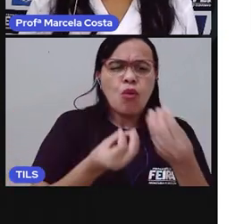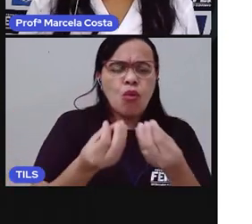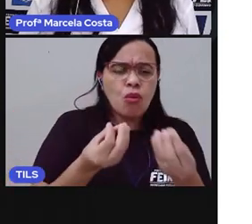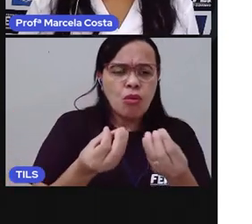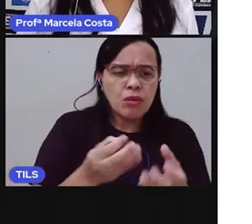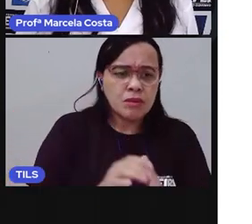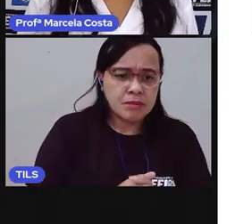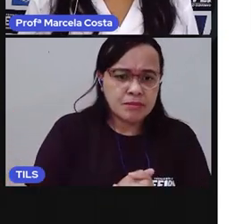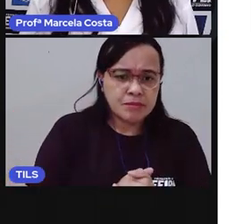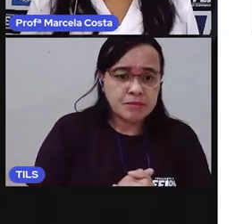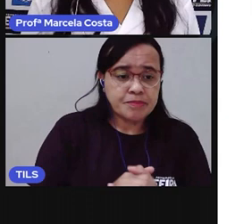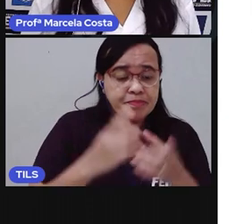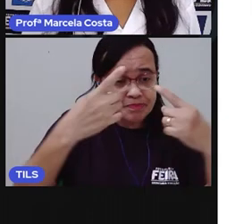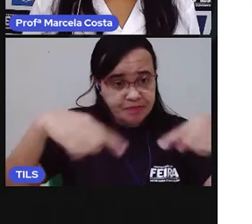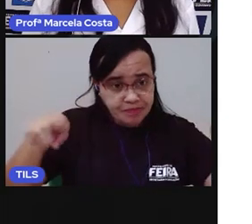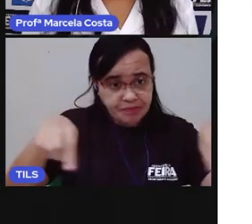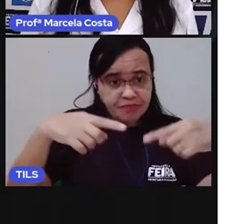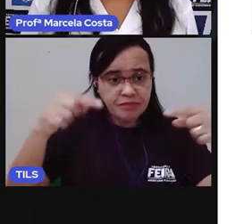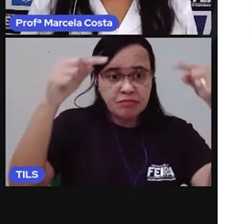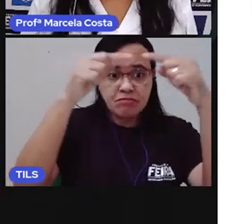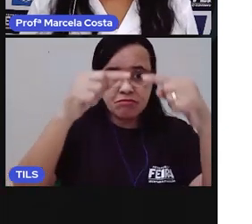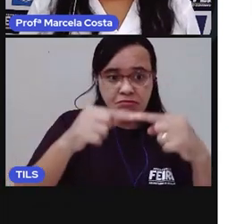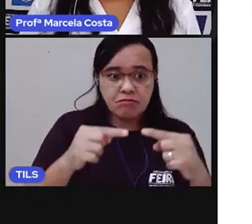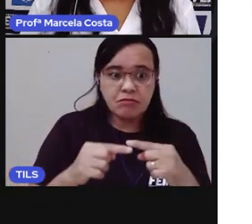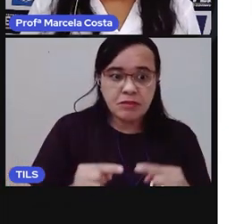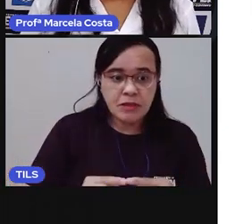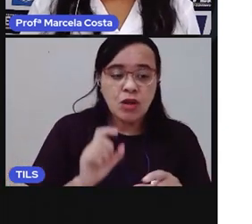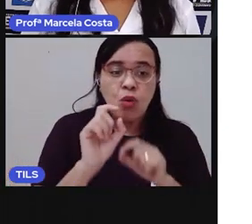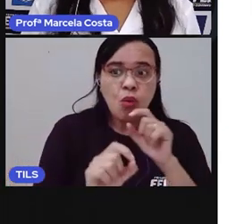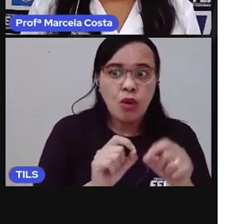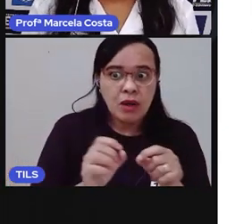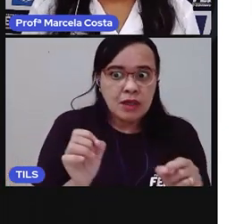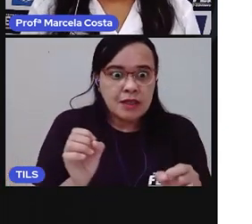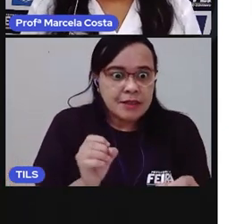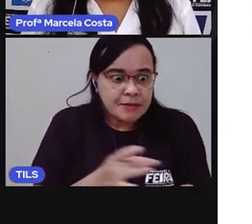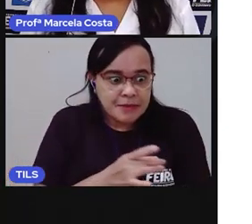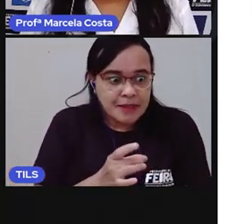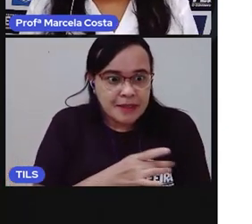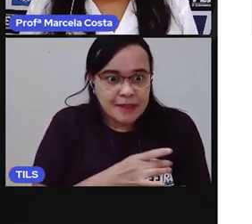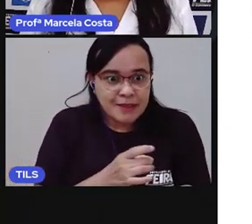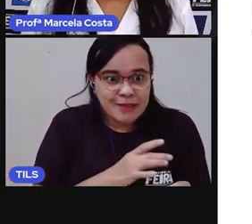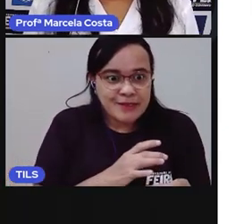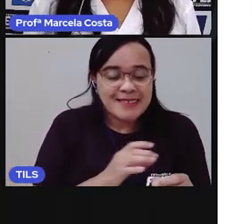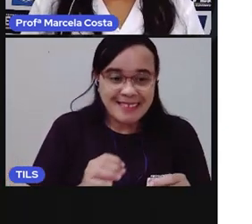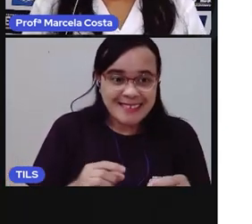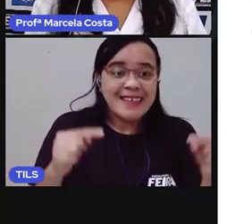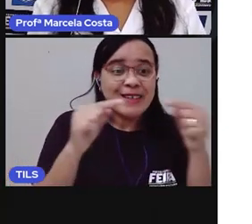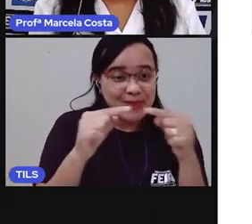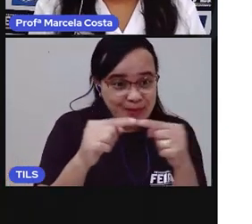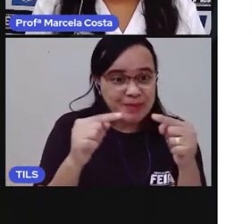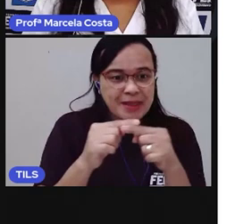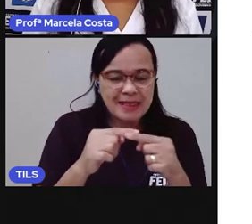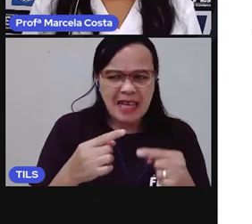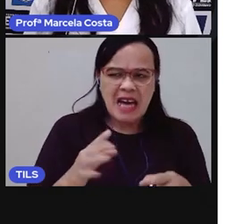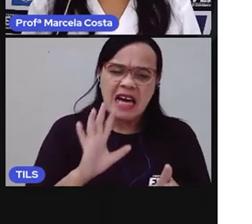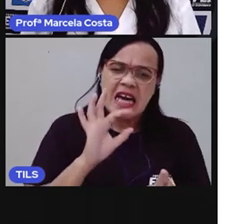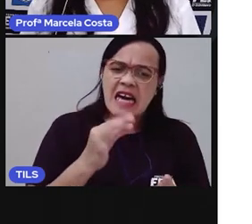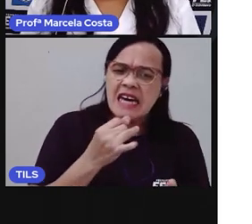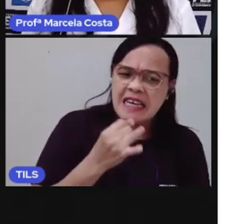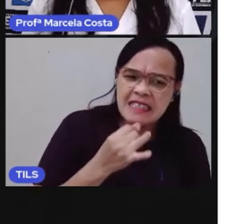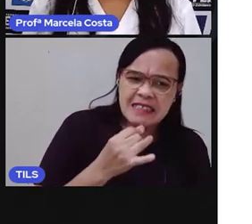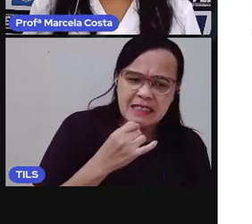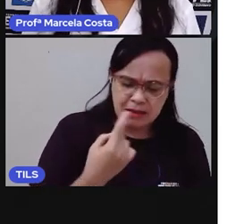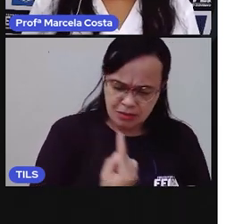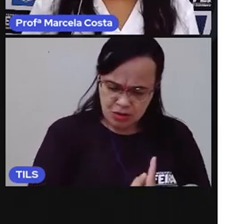Essa canção desperta o medo, né? O medo de ficar sozinha, sem mãe, sem